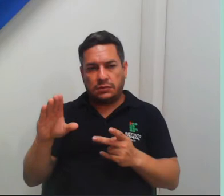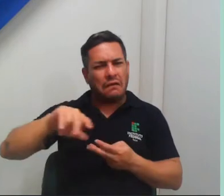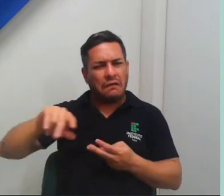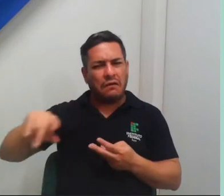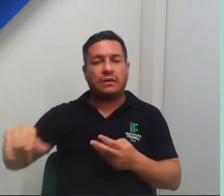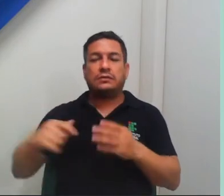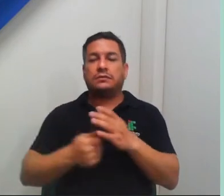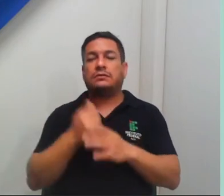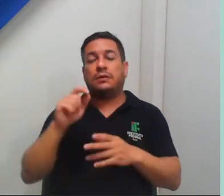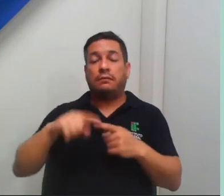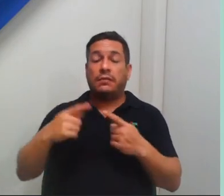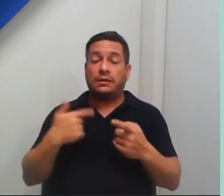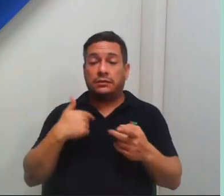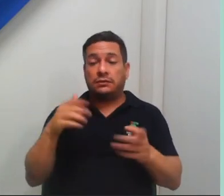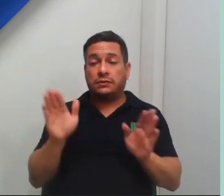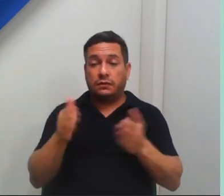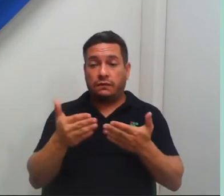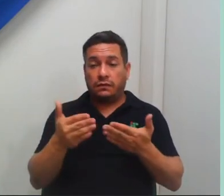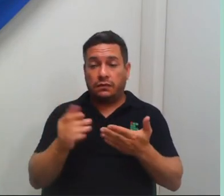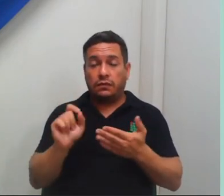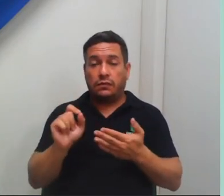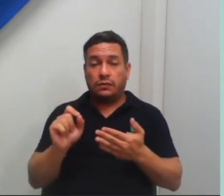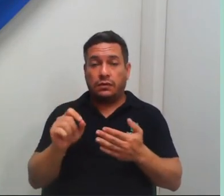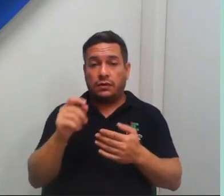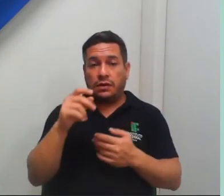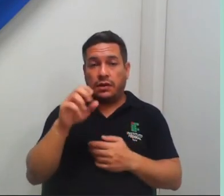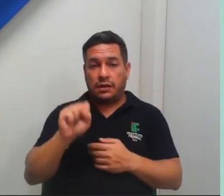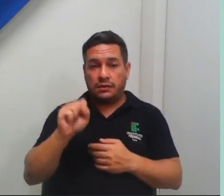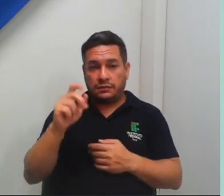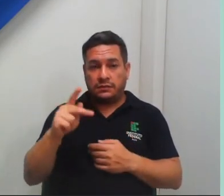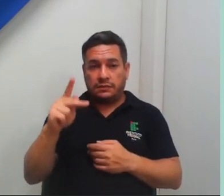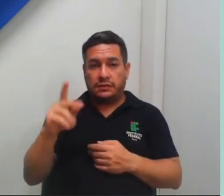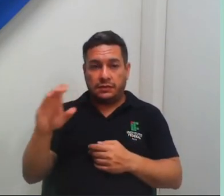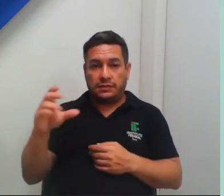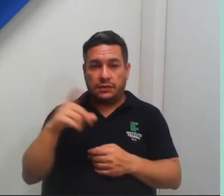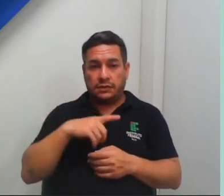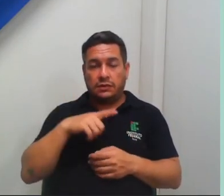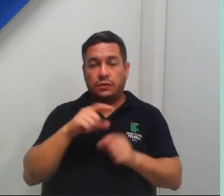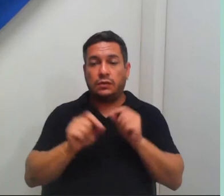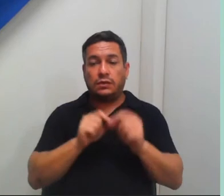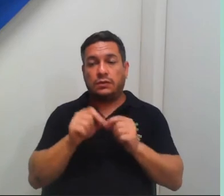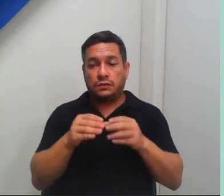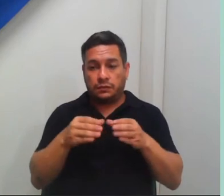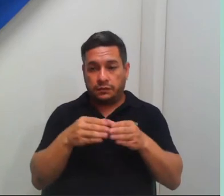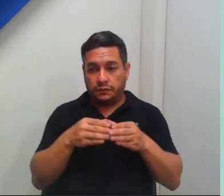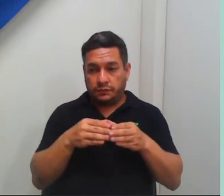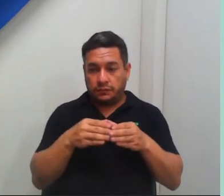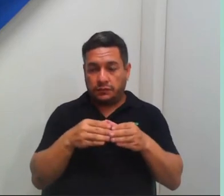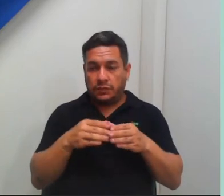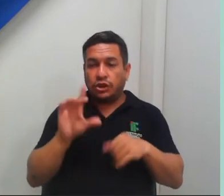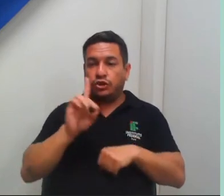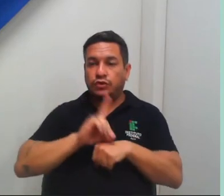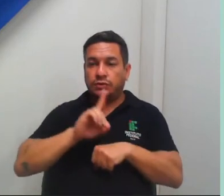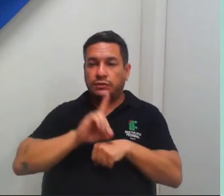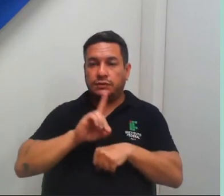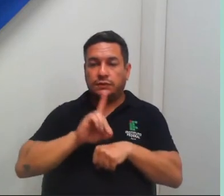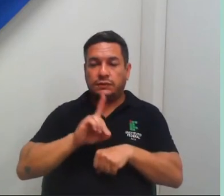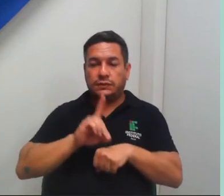especificamente, a SBPC, que tem um corpo de diretores que